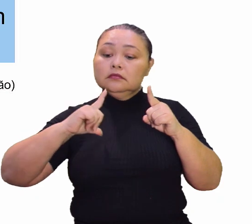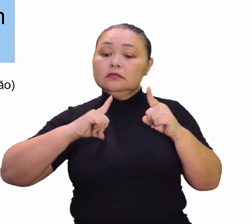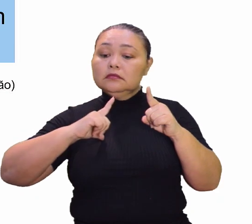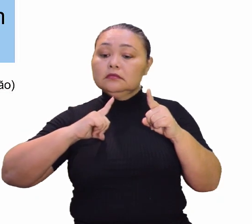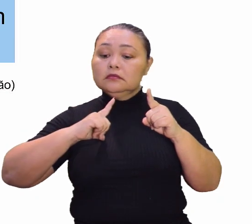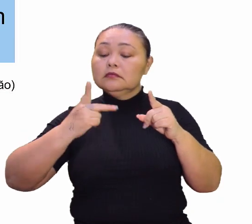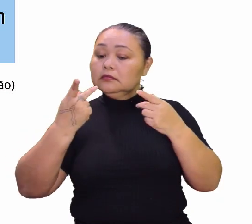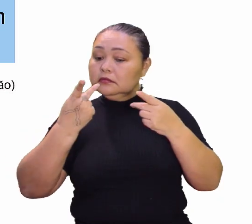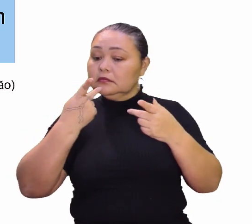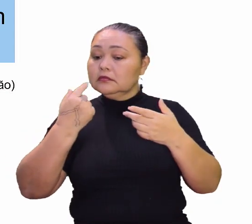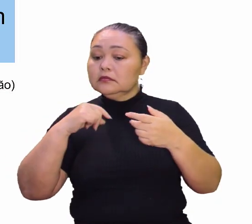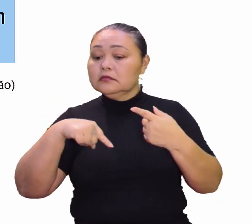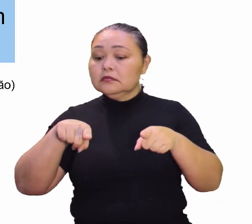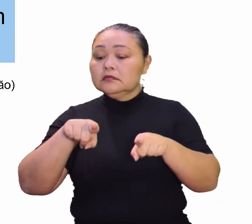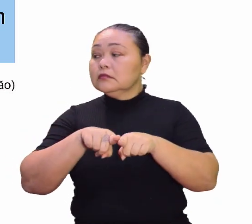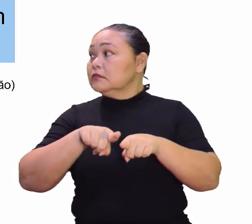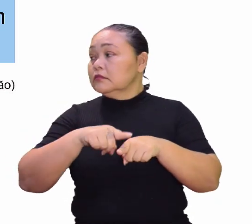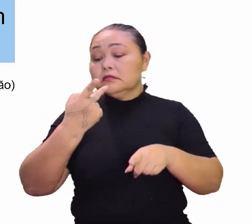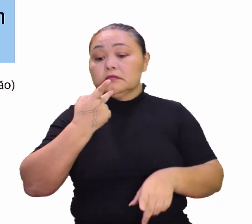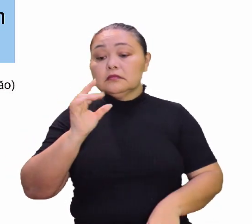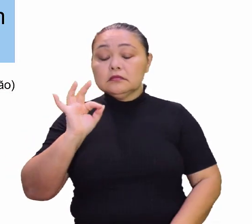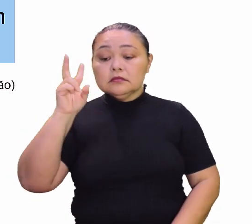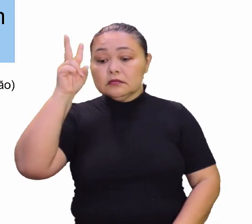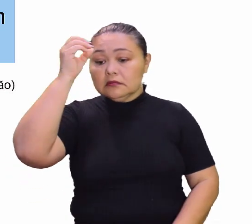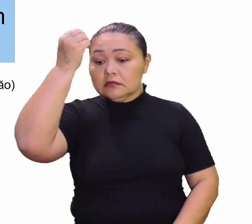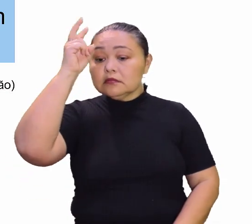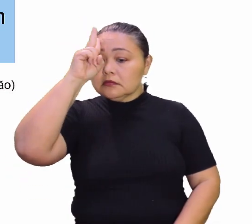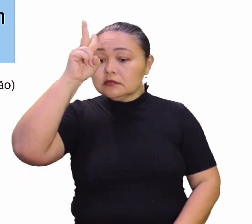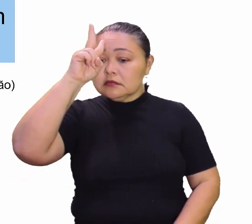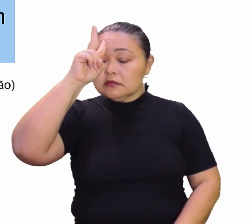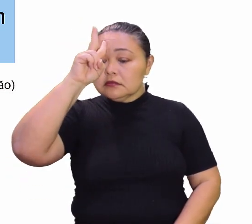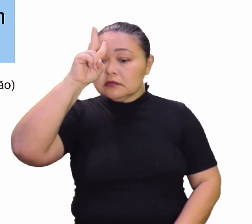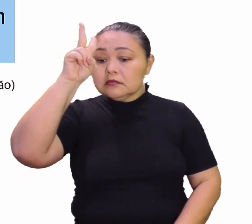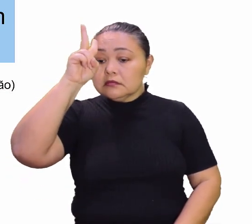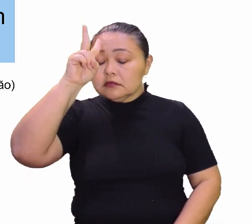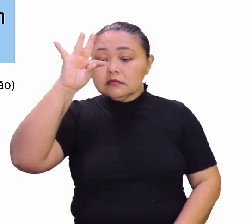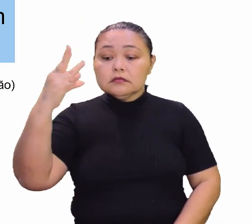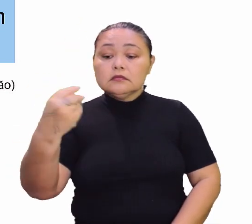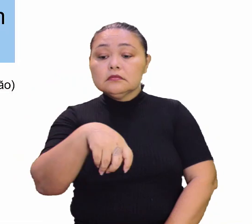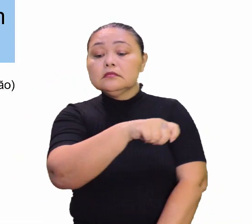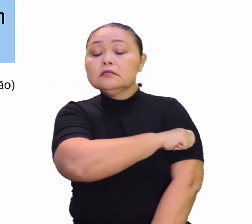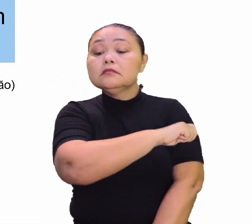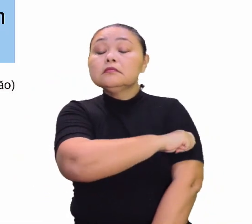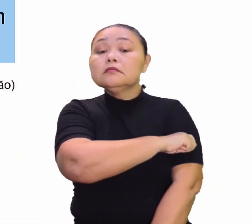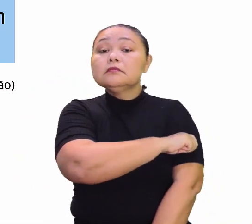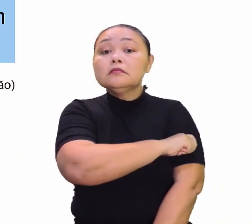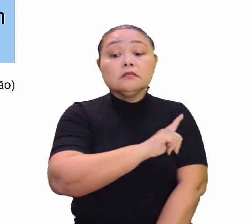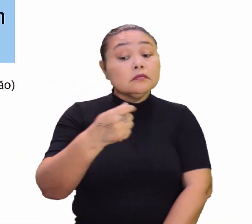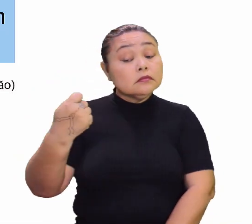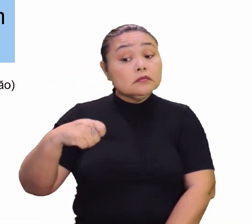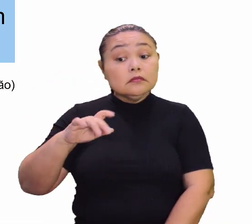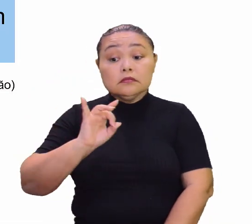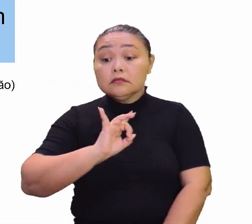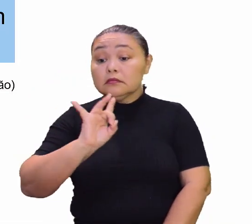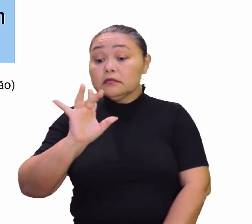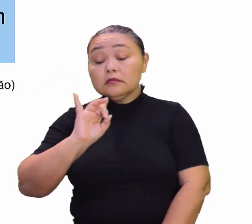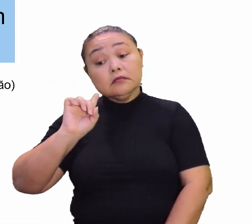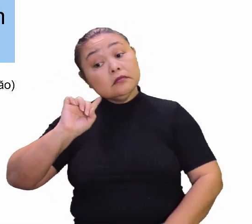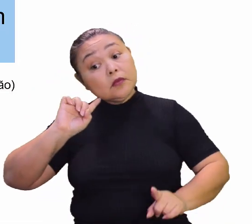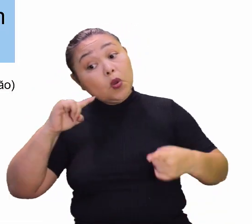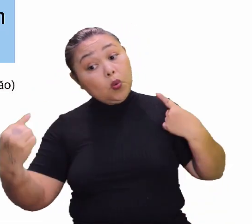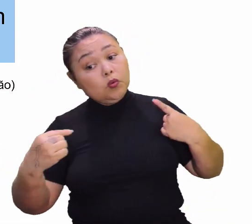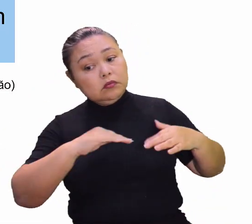que... Eu falar. Posso falar? Pode. Já que você não conseguiu lembrar, vou lembrar você e vou lembrar todos os nossos alunos. Não sou